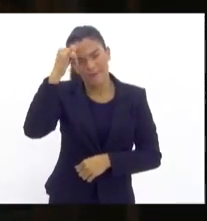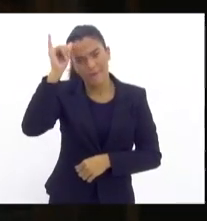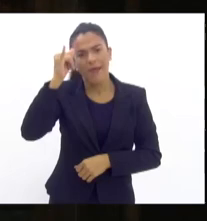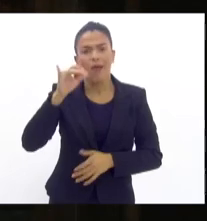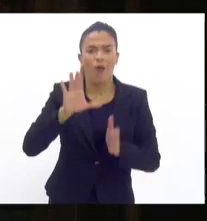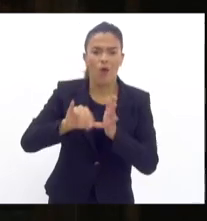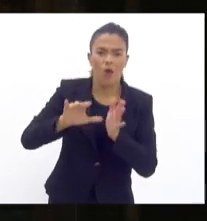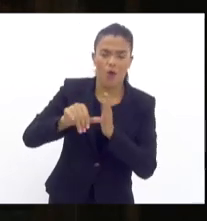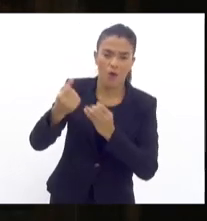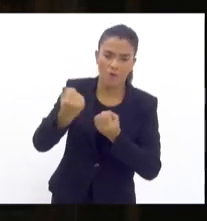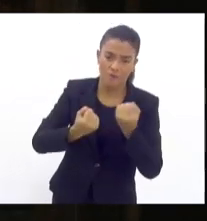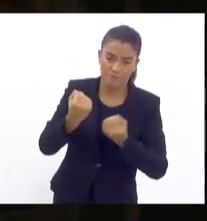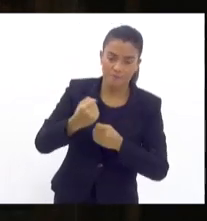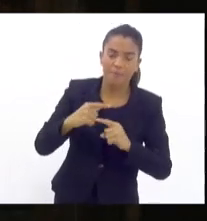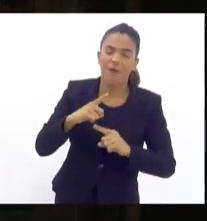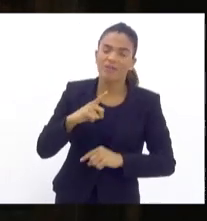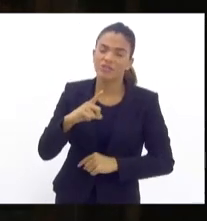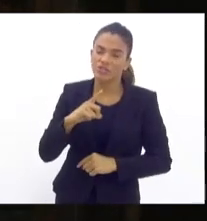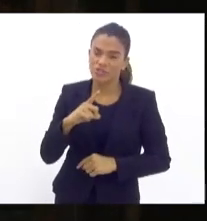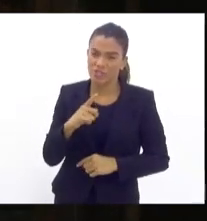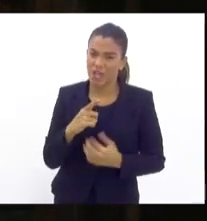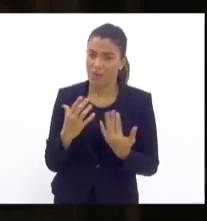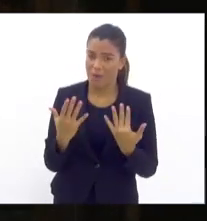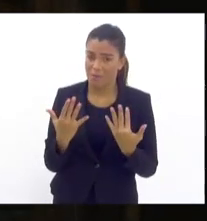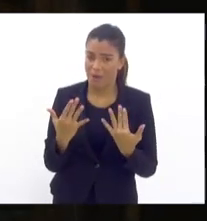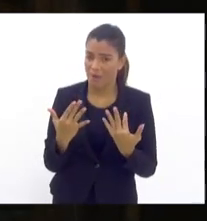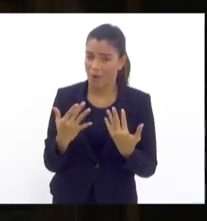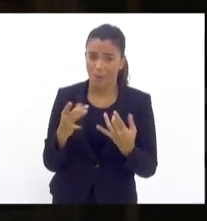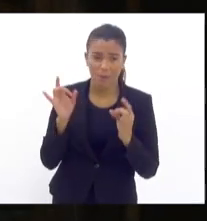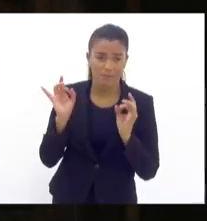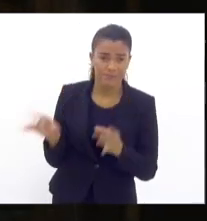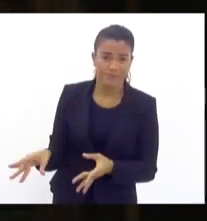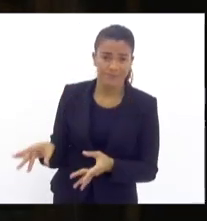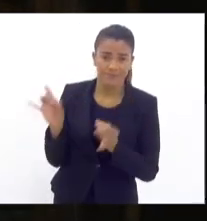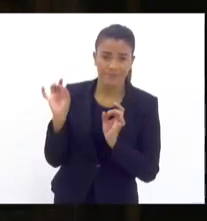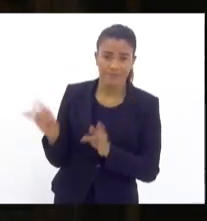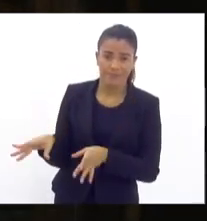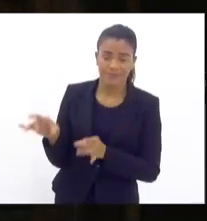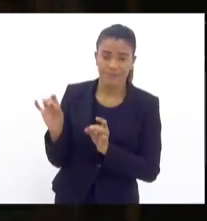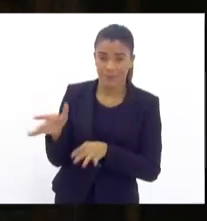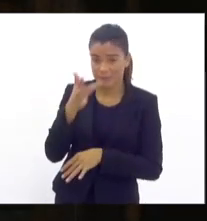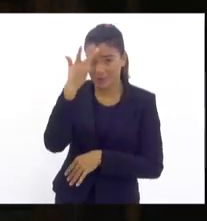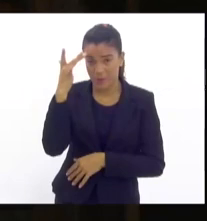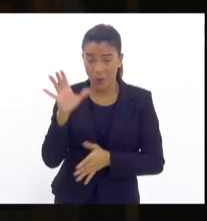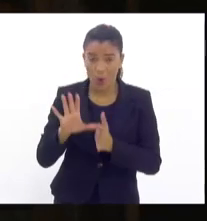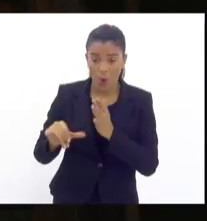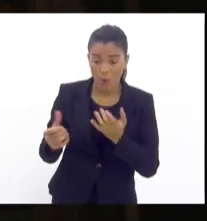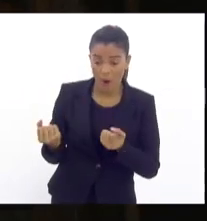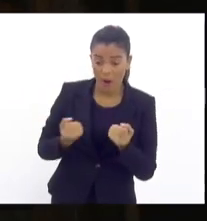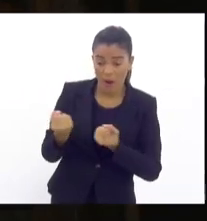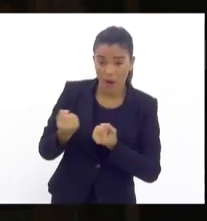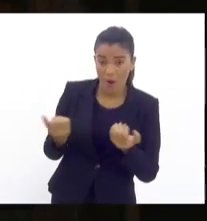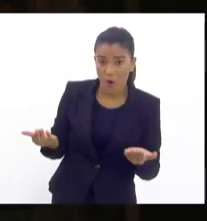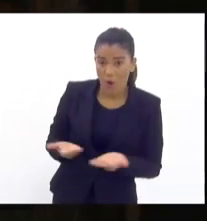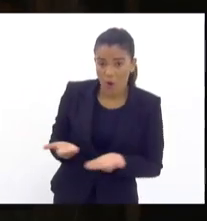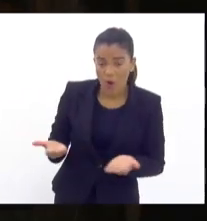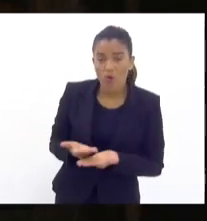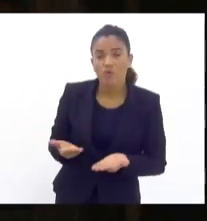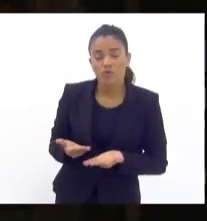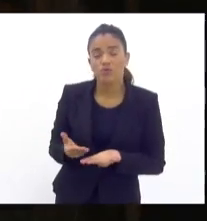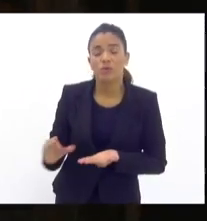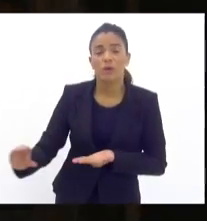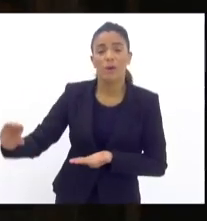mas a gente sabe que isso é uma massa, uma mão de obra descartável. O indivíduo que rouba um veículo hoje, ele recebe